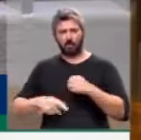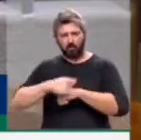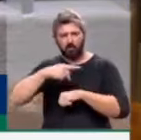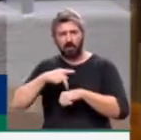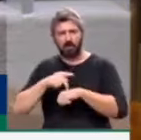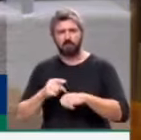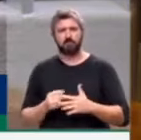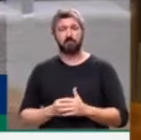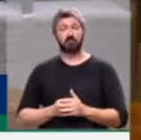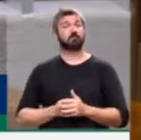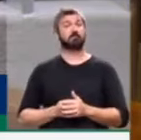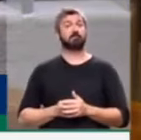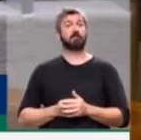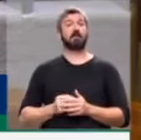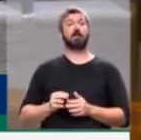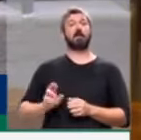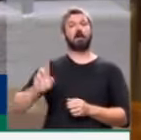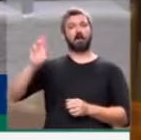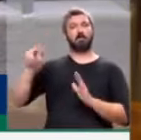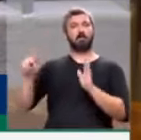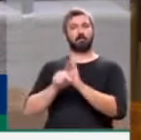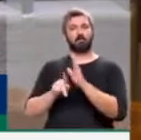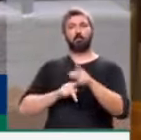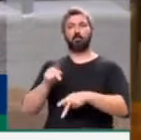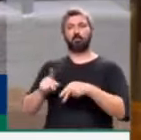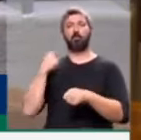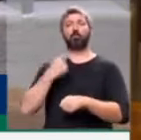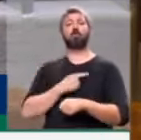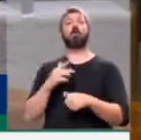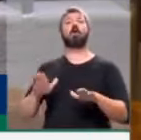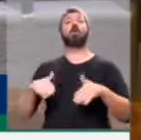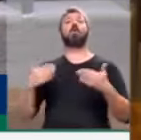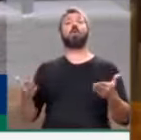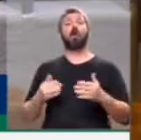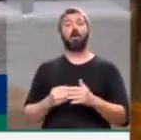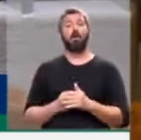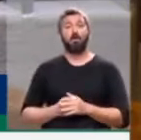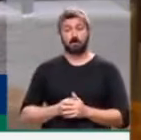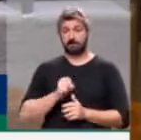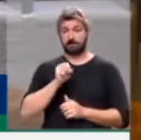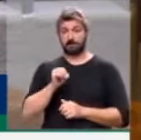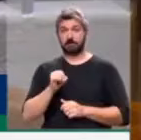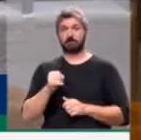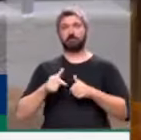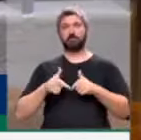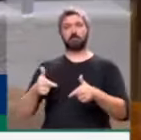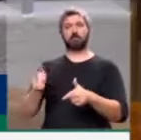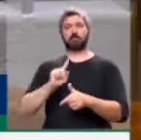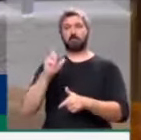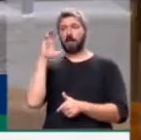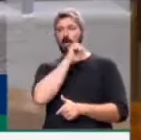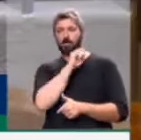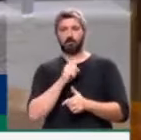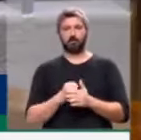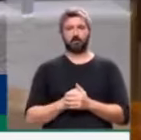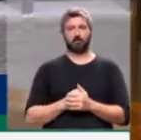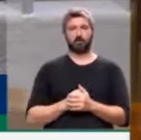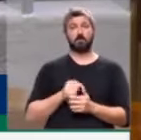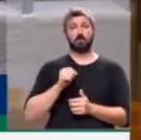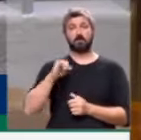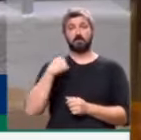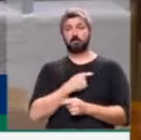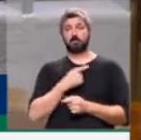E que representantes do povo seremos nós nesta casa se não agirmos com rapidez e não